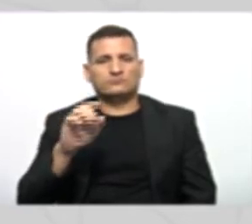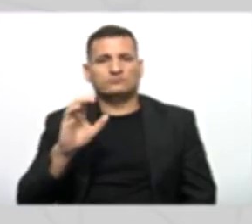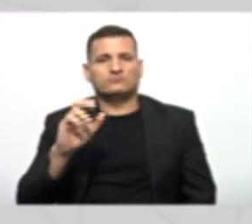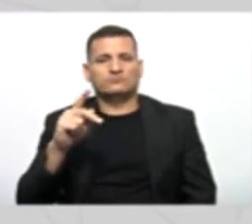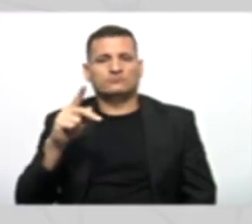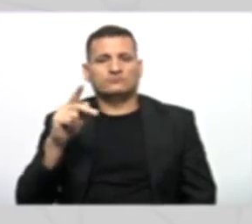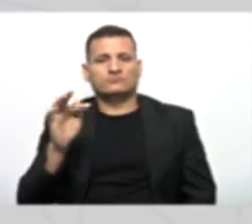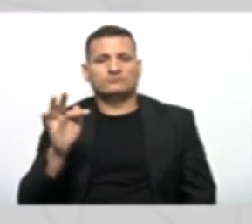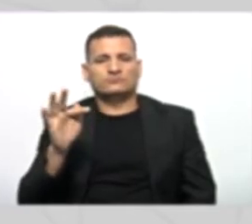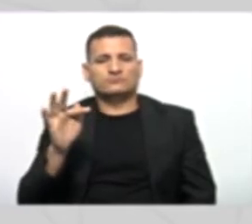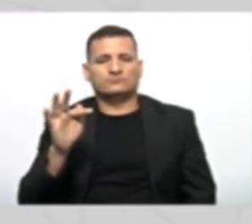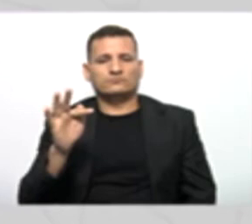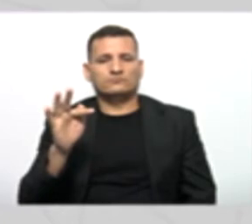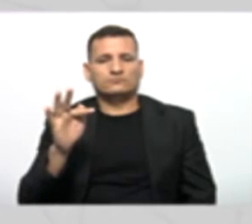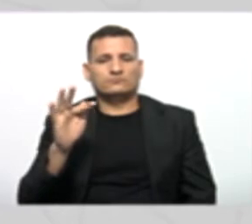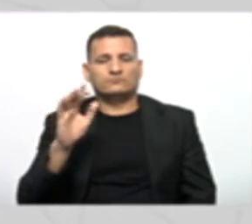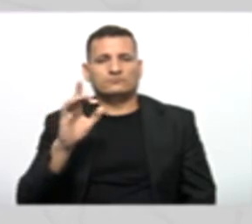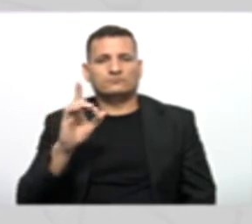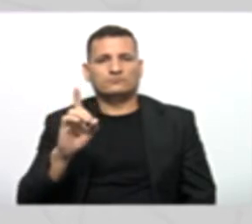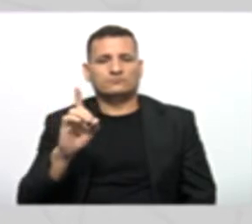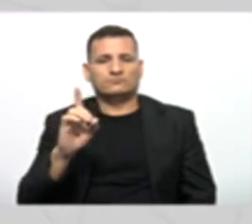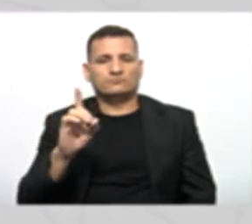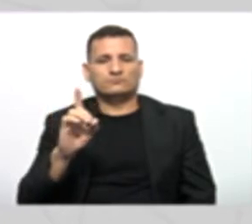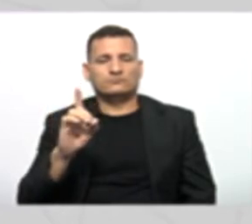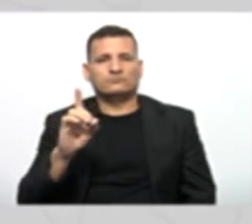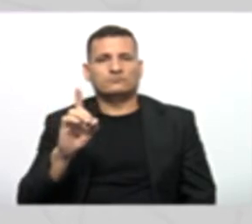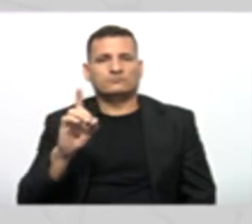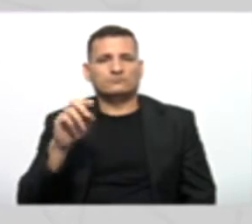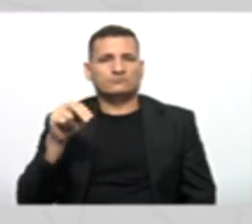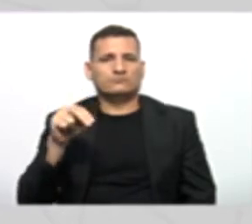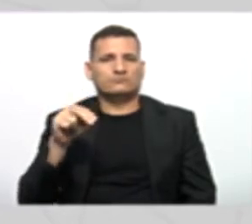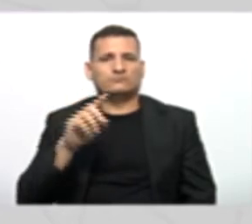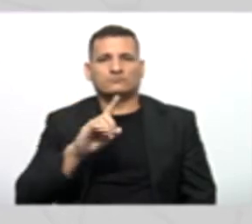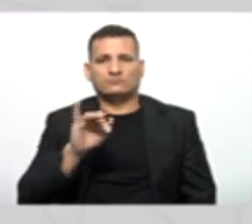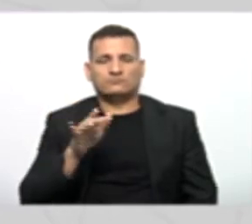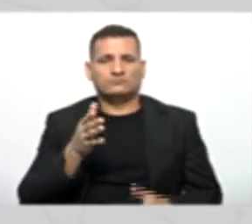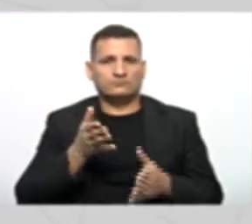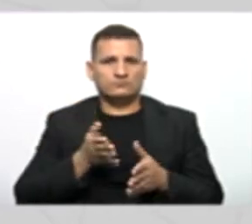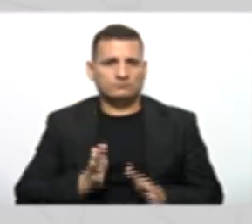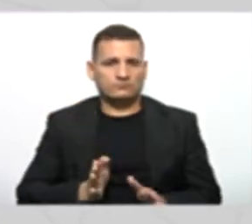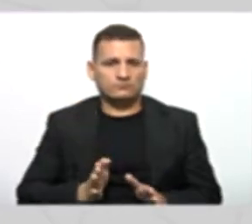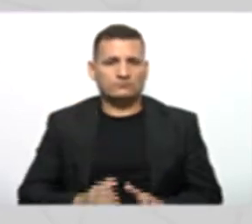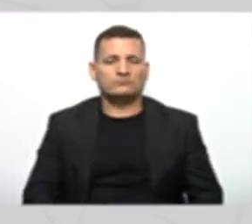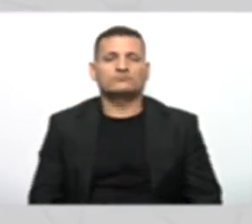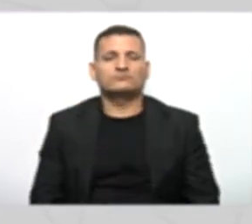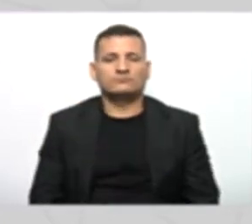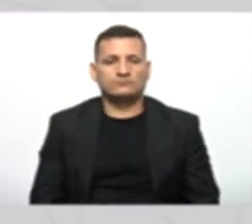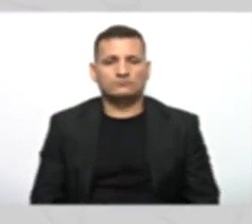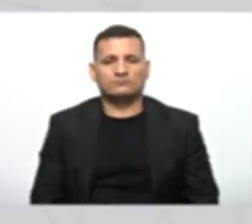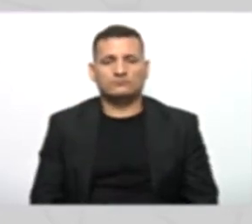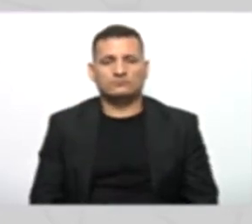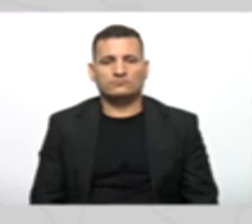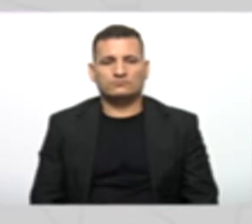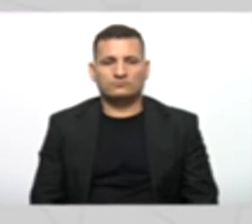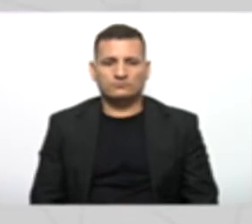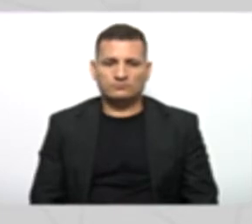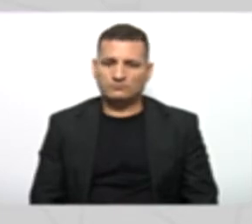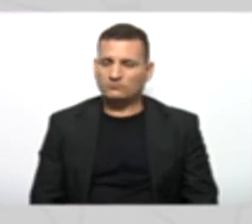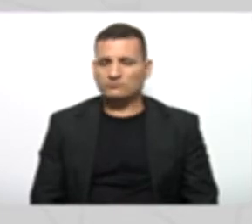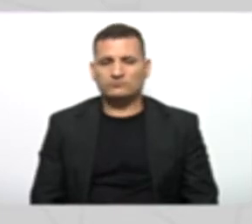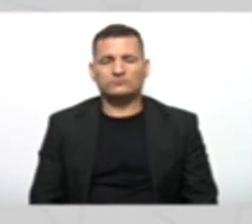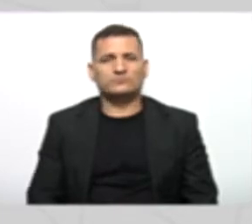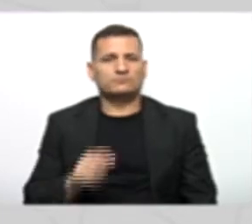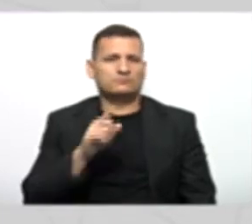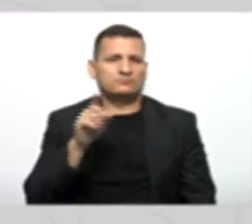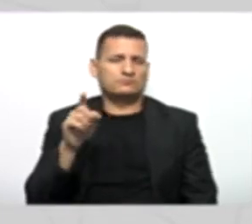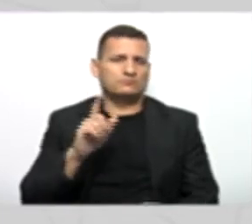CPF e DN para data de nascimento. Ok? Lembrando, essas letras poderiam ser diferentes.